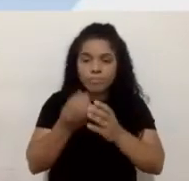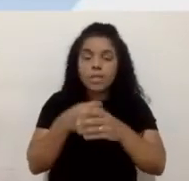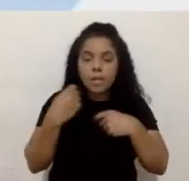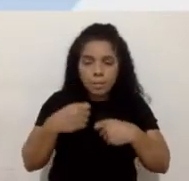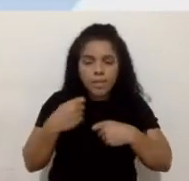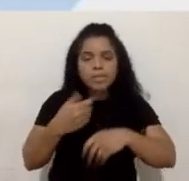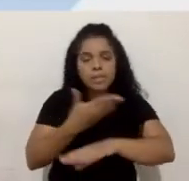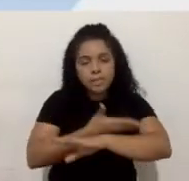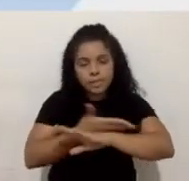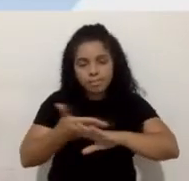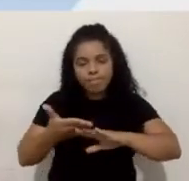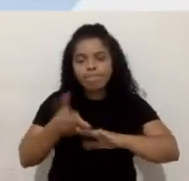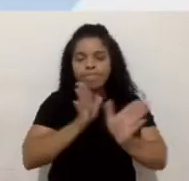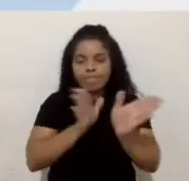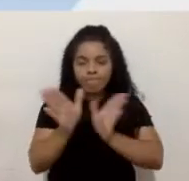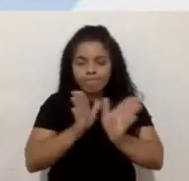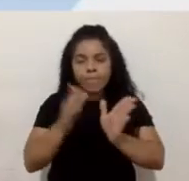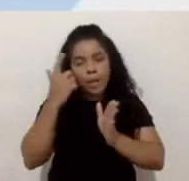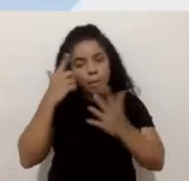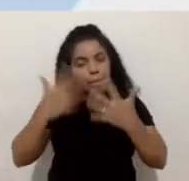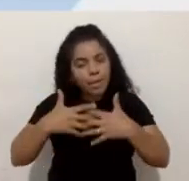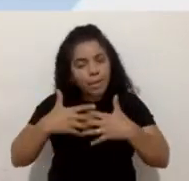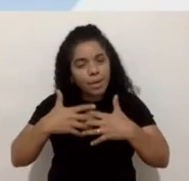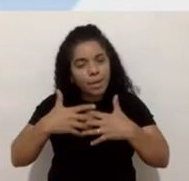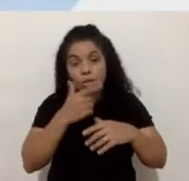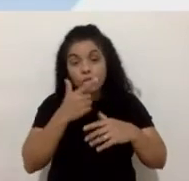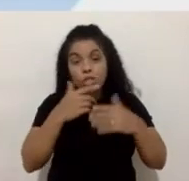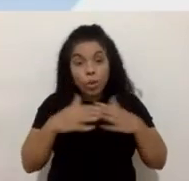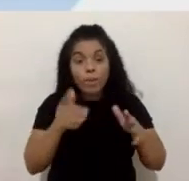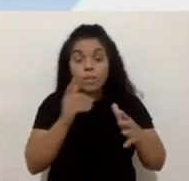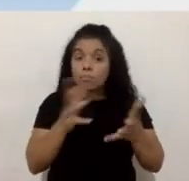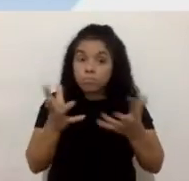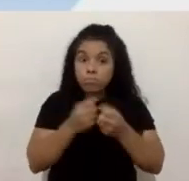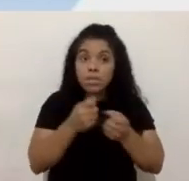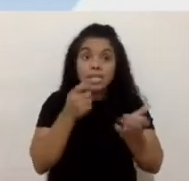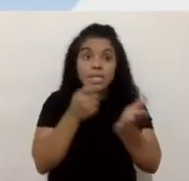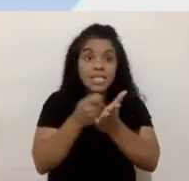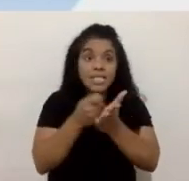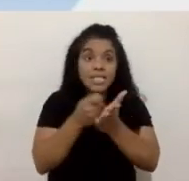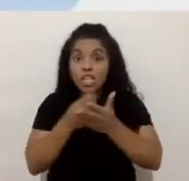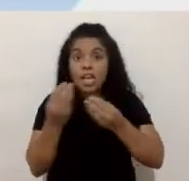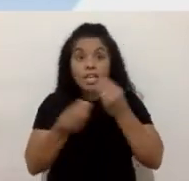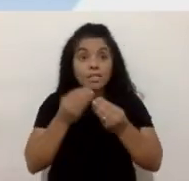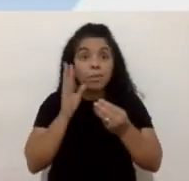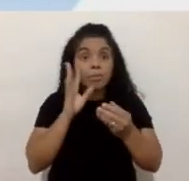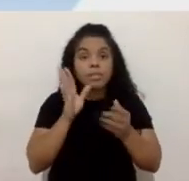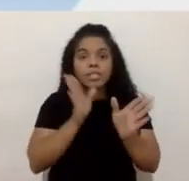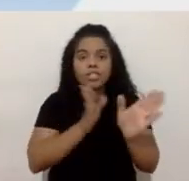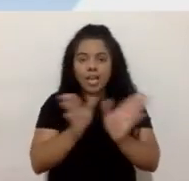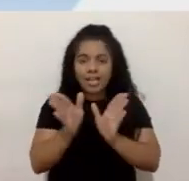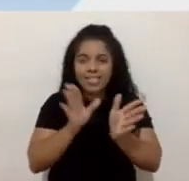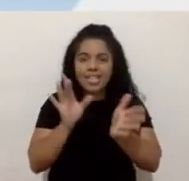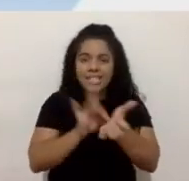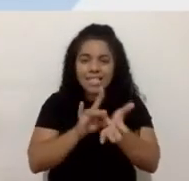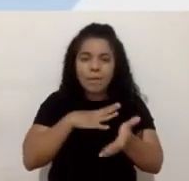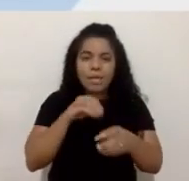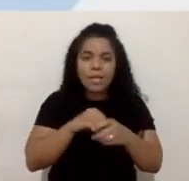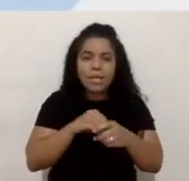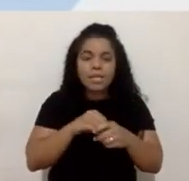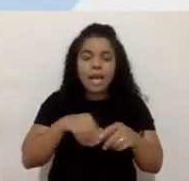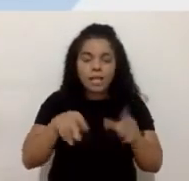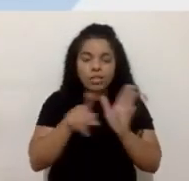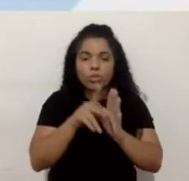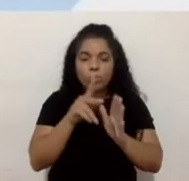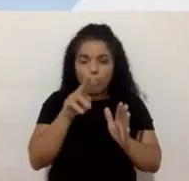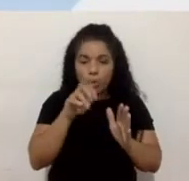né, para a gente começar a atender essas exigências e essas premissas de acessibilidade nos nossos produtos. Já